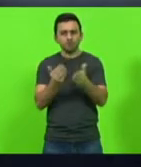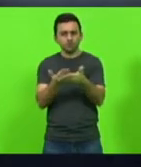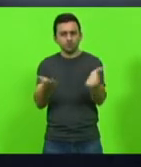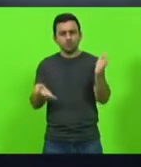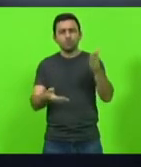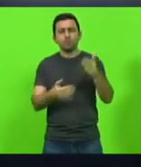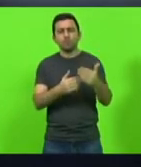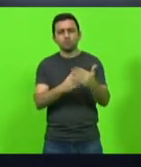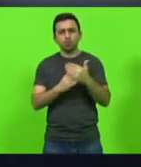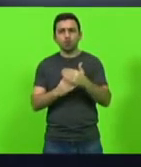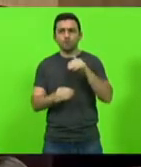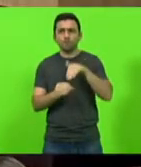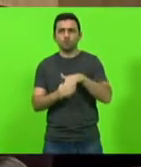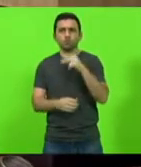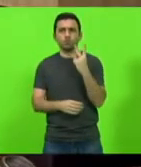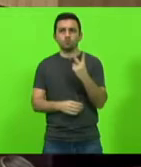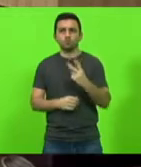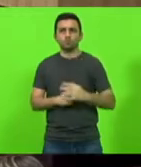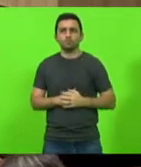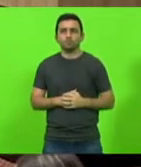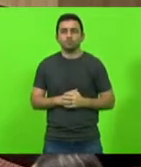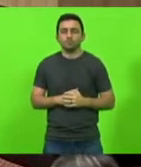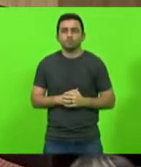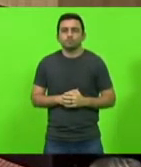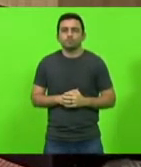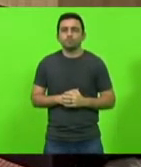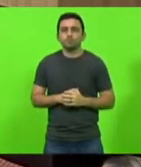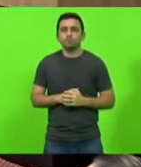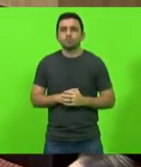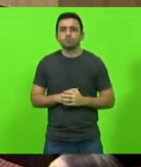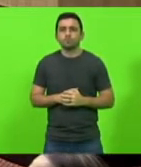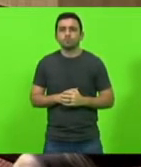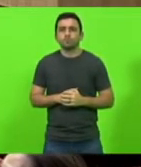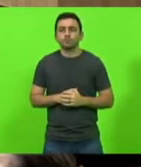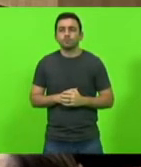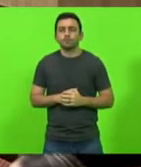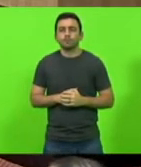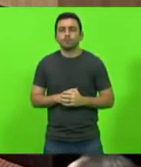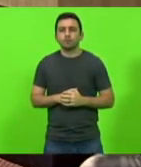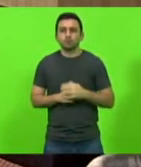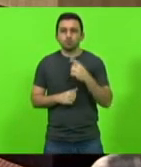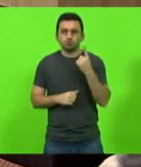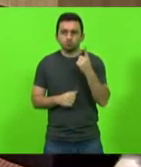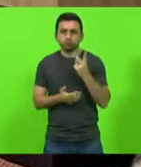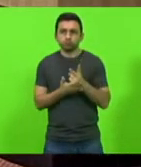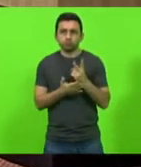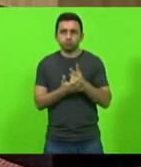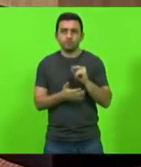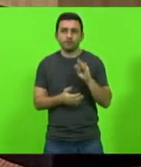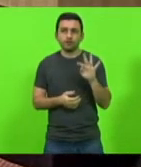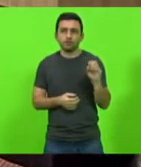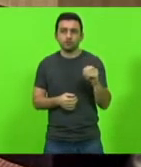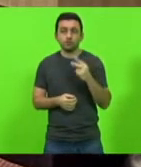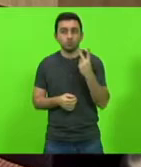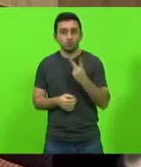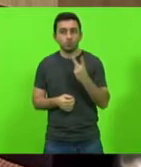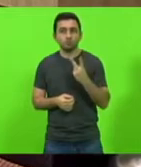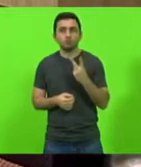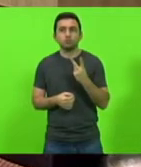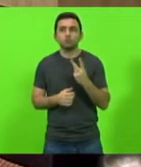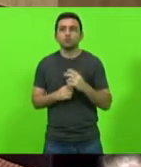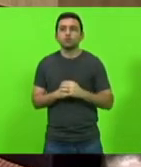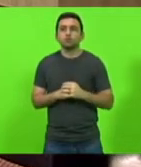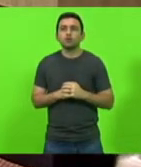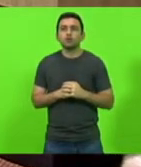2 senhor presidente quem vota 1 mantém o veto quem vota 2 presidente a rejeito o veto orientação de voto